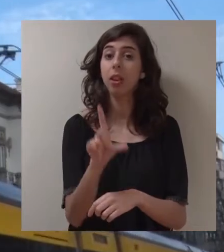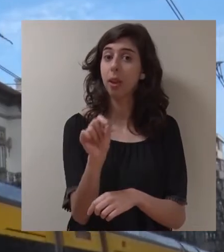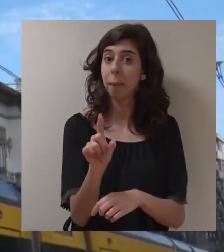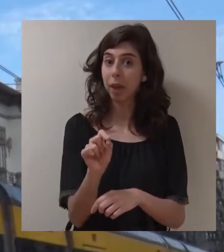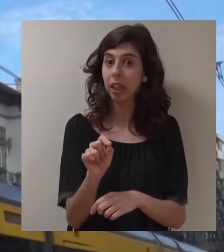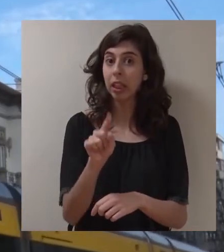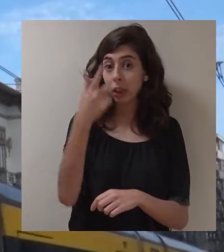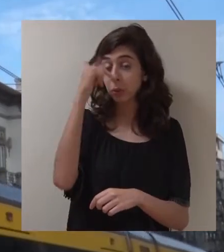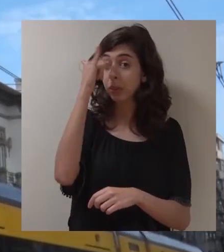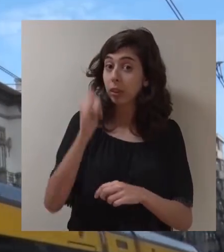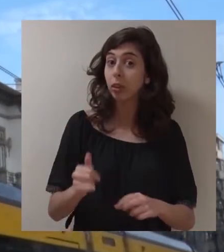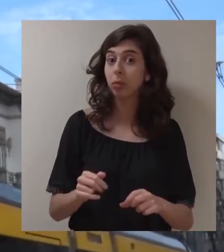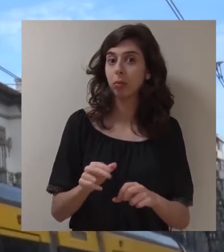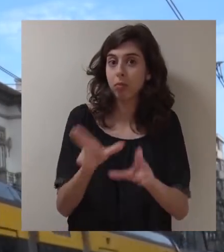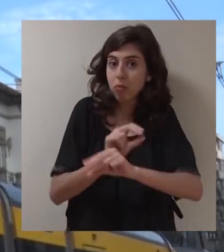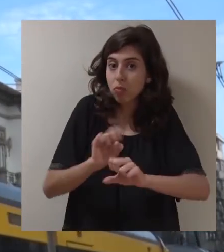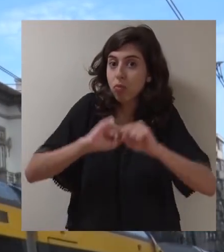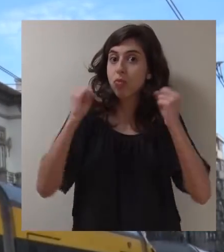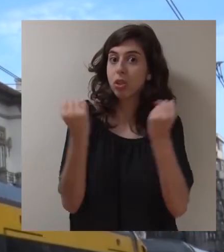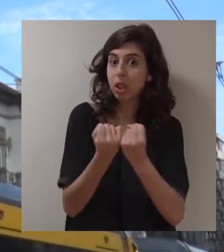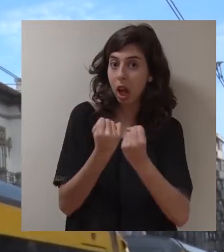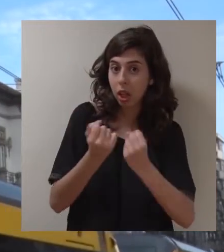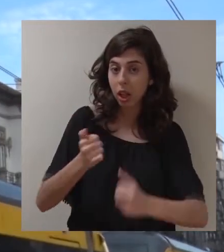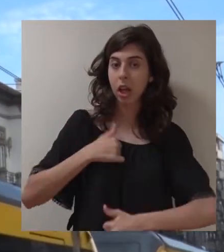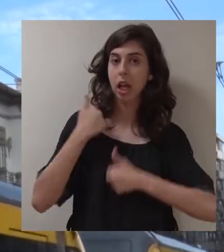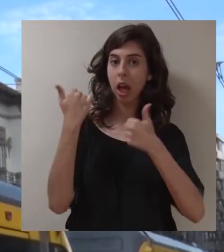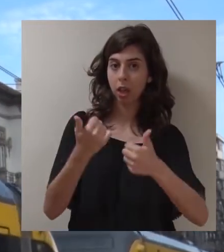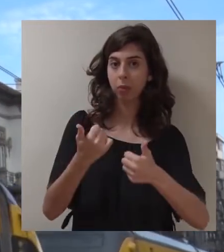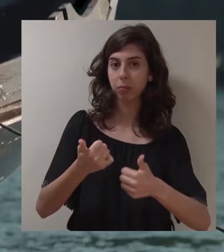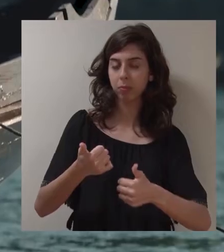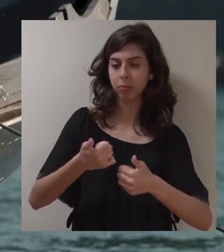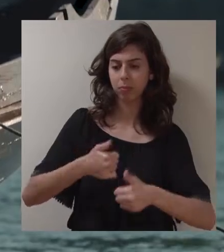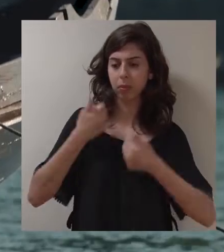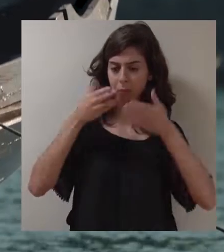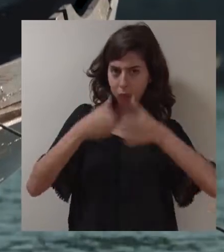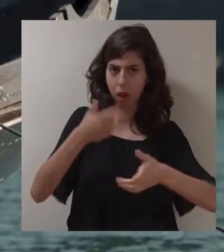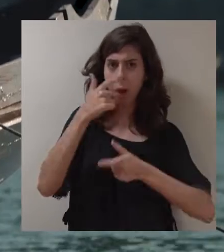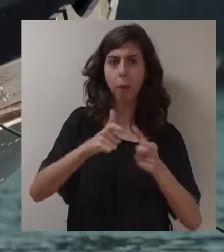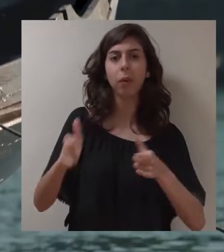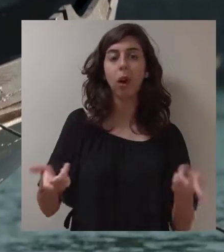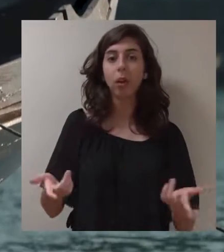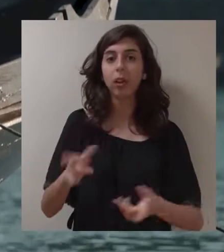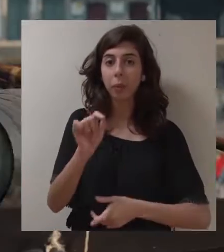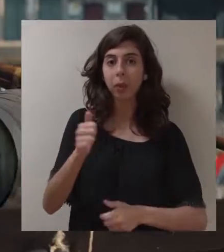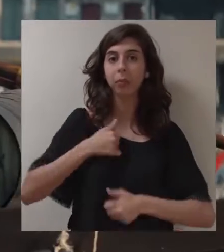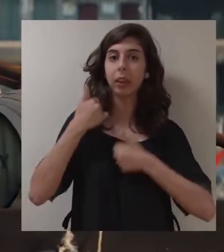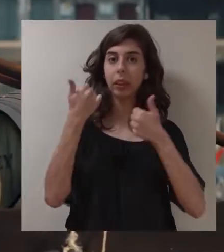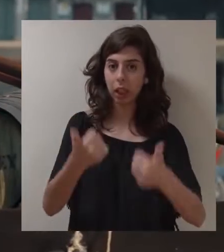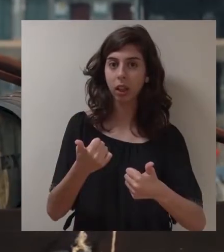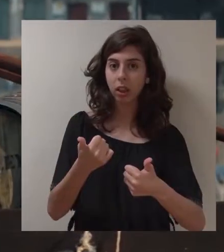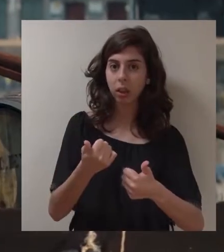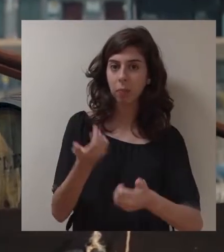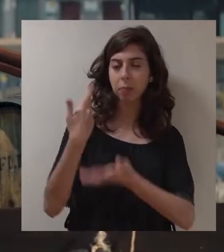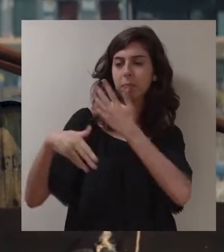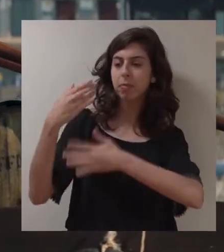é também inovação social e marca a cidade de Gaia como cidade humanista. E depois uma cidade que olha para o seu